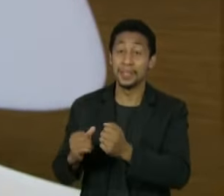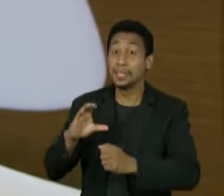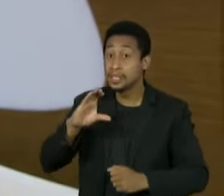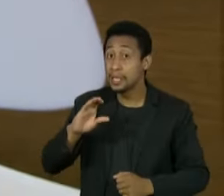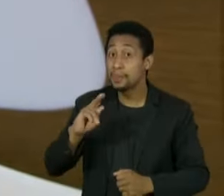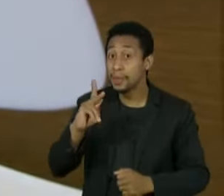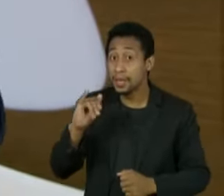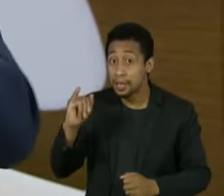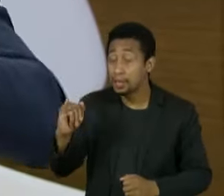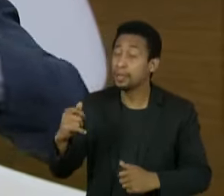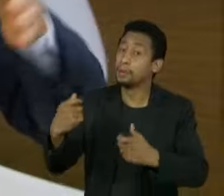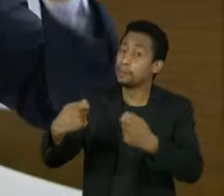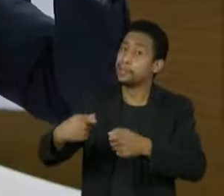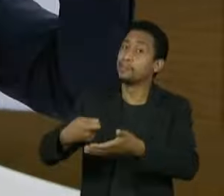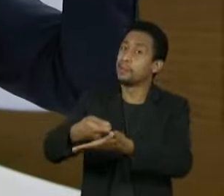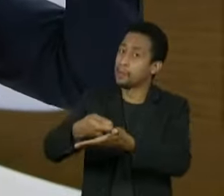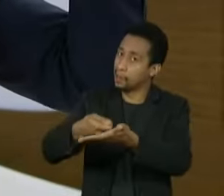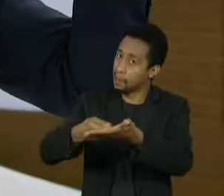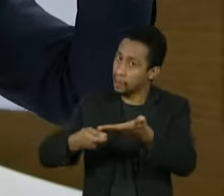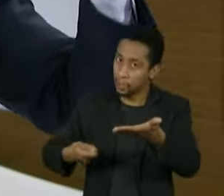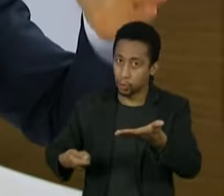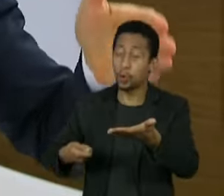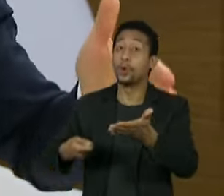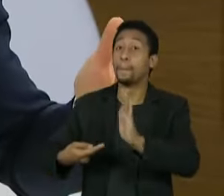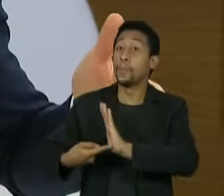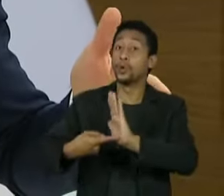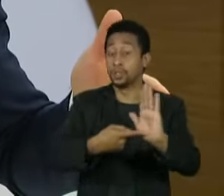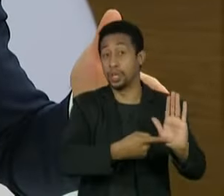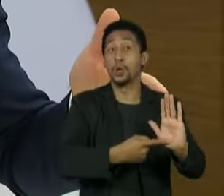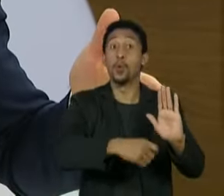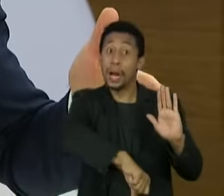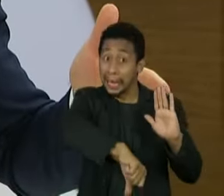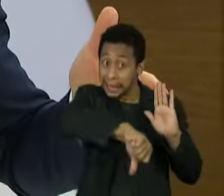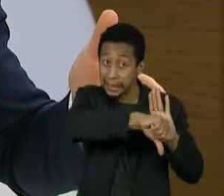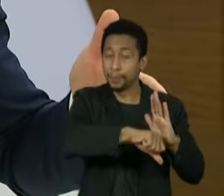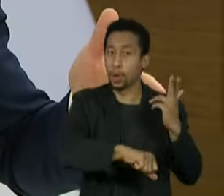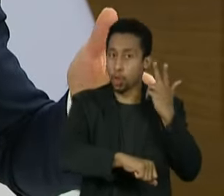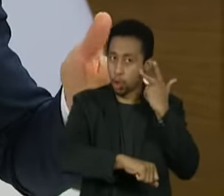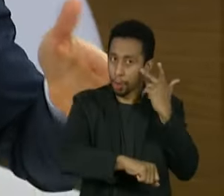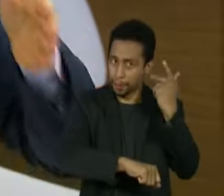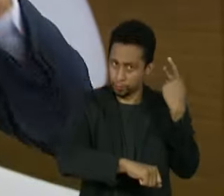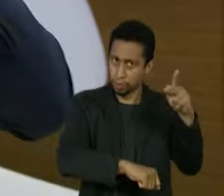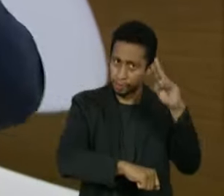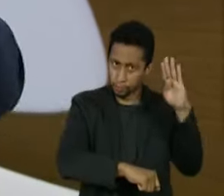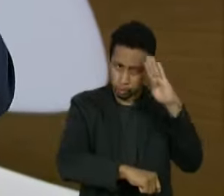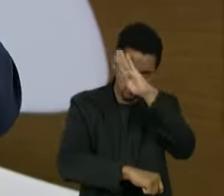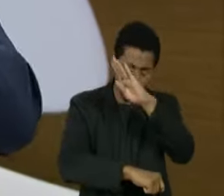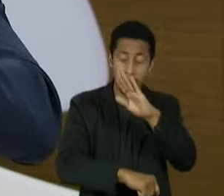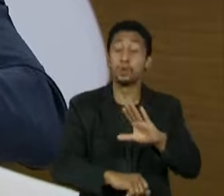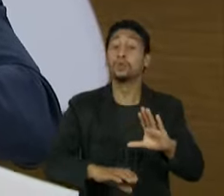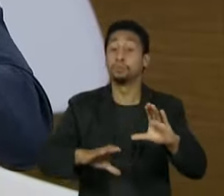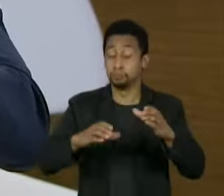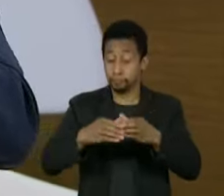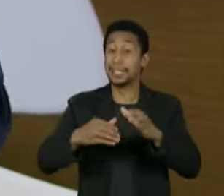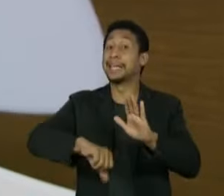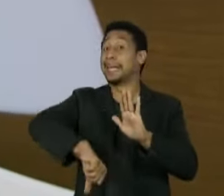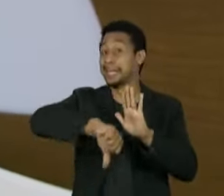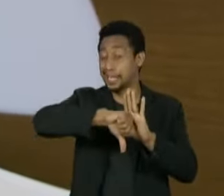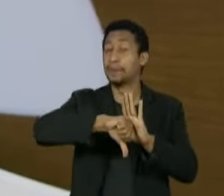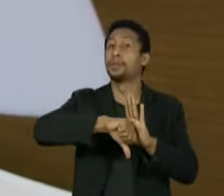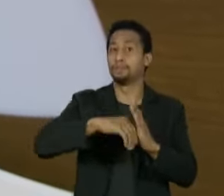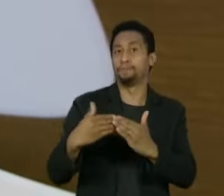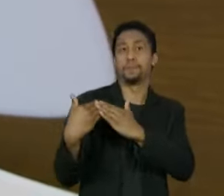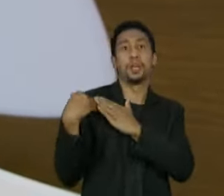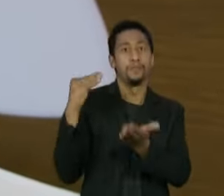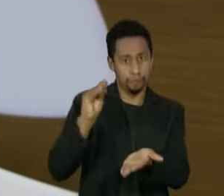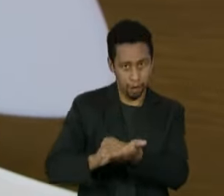que fazer no relatório dela um capítulo só dos crimes comuns praticados por ele, que foram muitos, os crimes de responsabilidade, mas eu